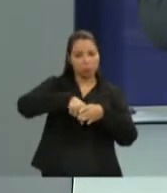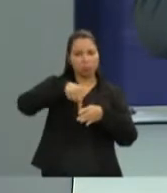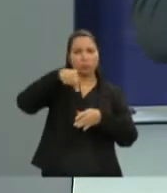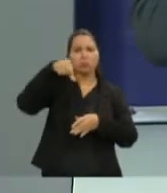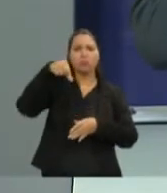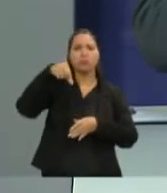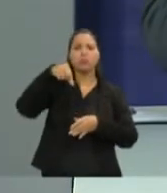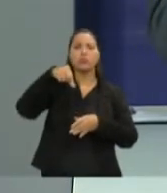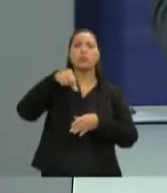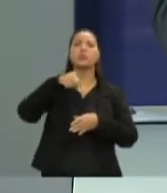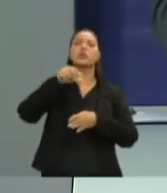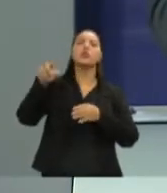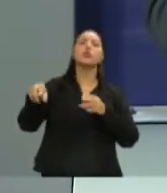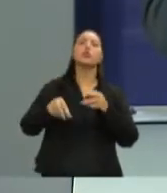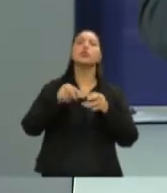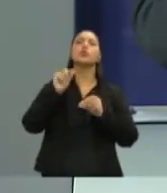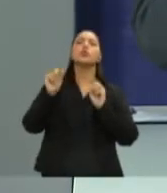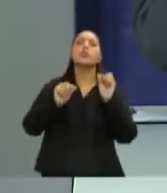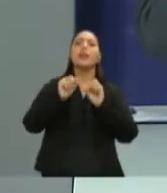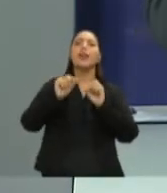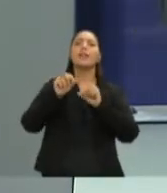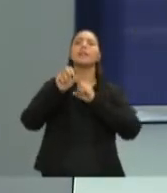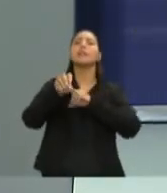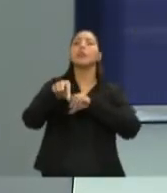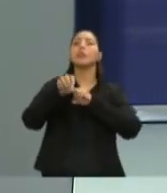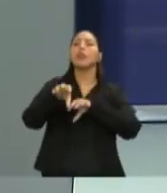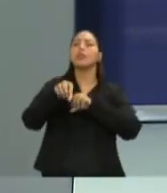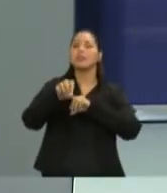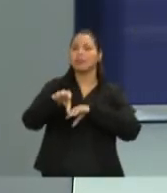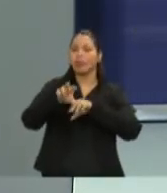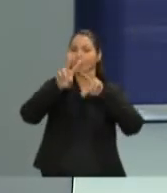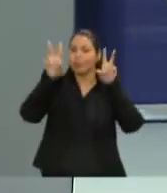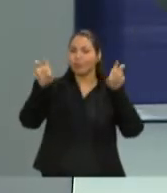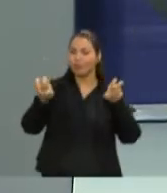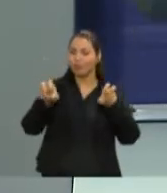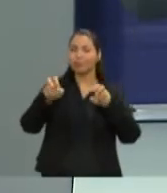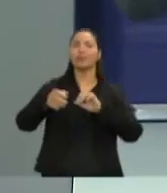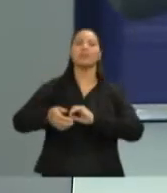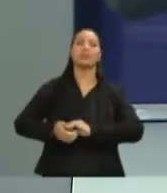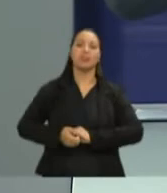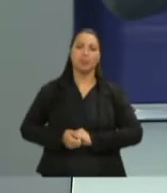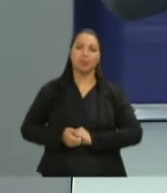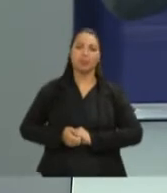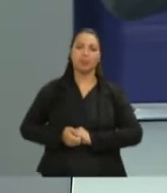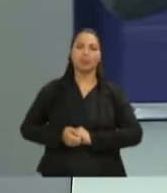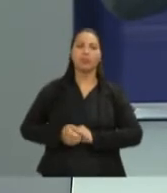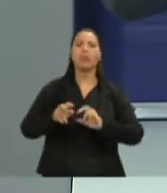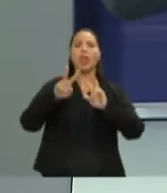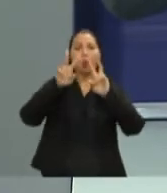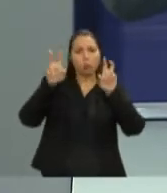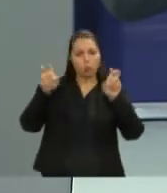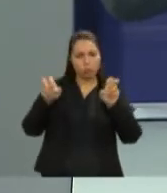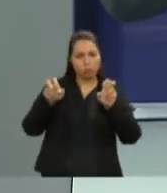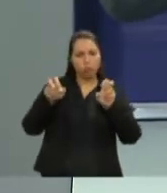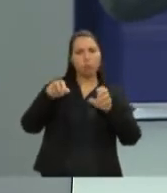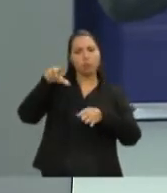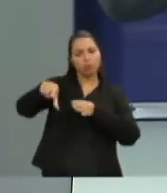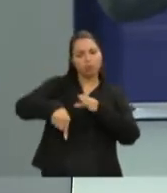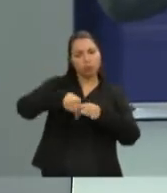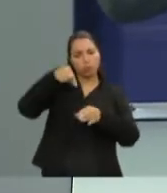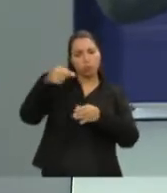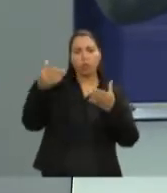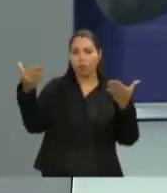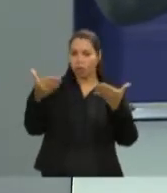O tema sorteado é educação, candidatos. Educação. Esse é o tema sorteado